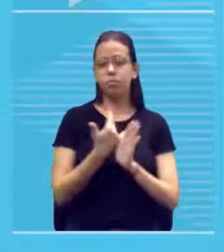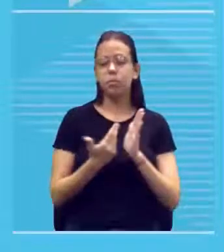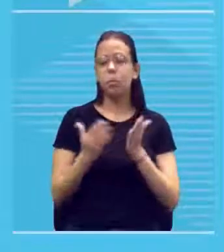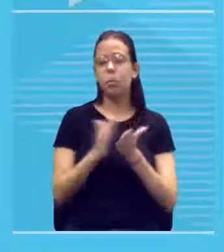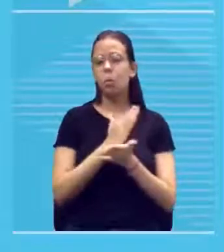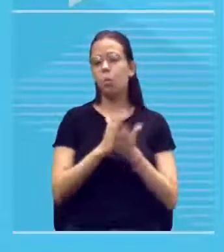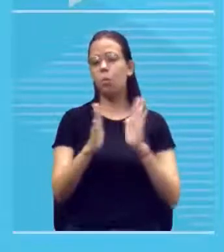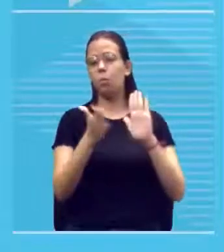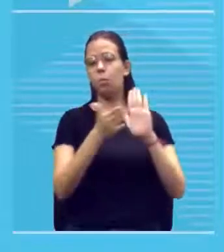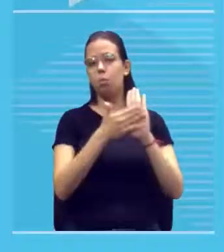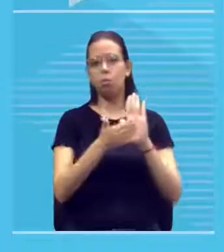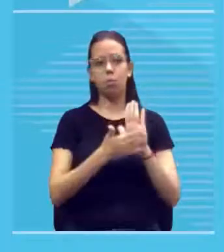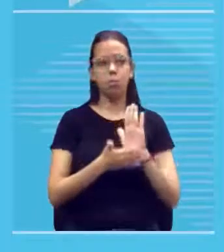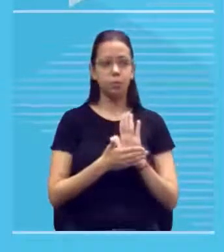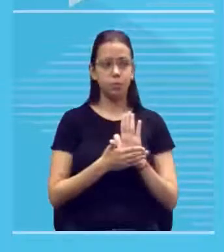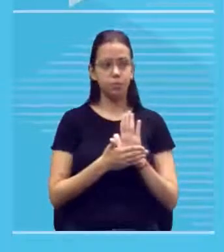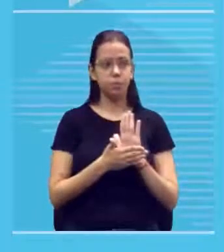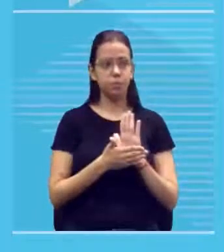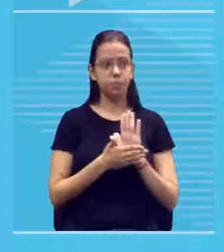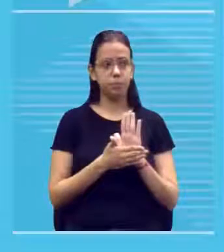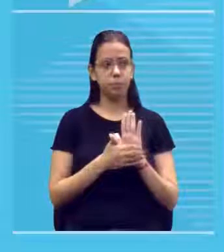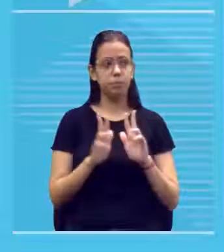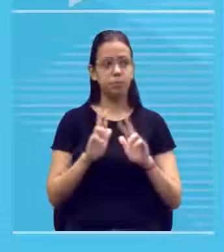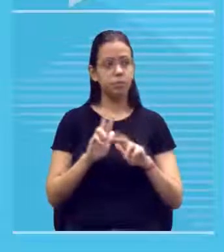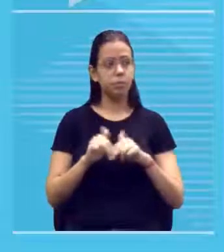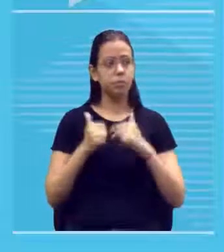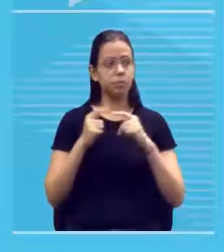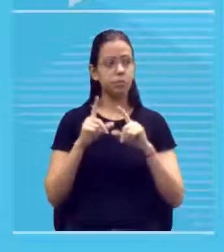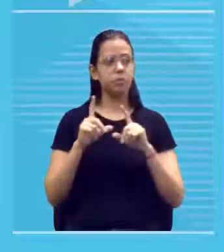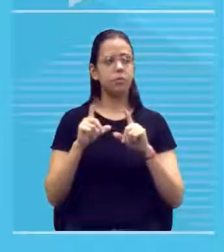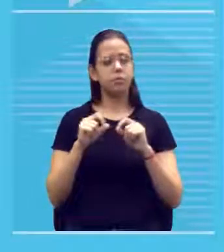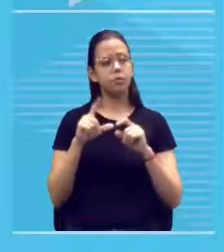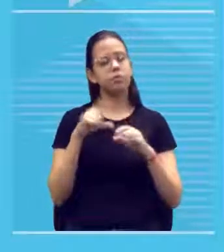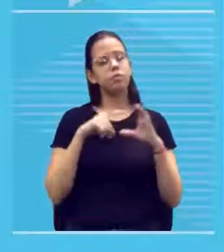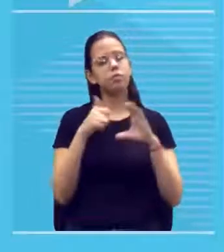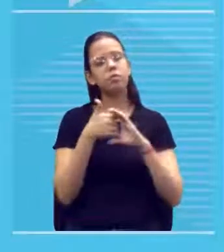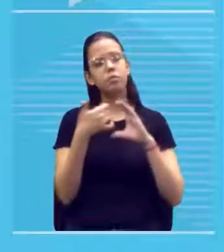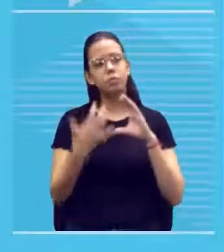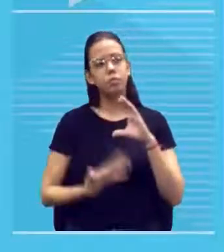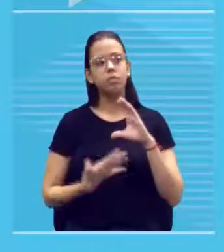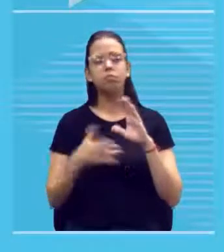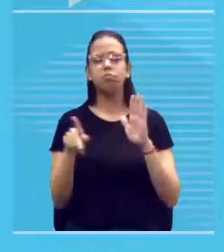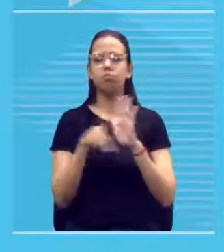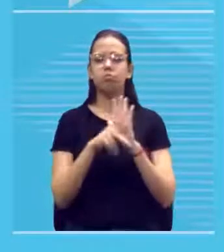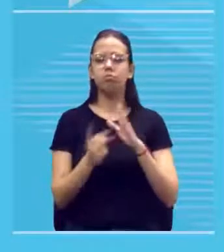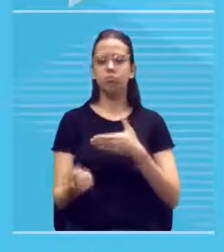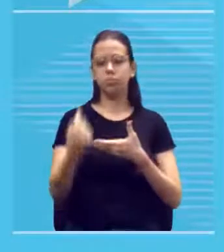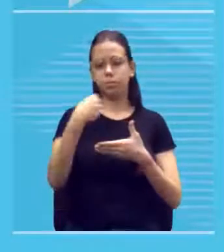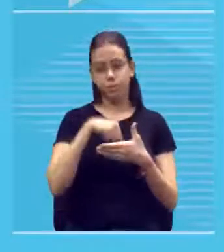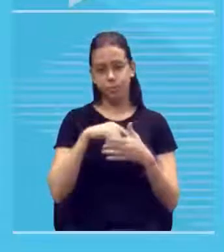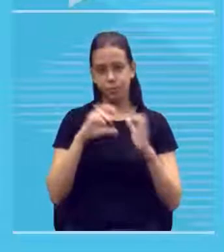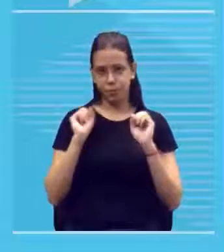exatamente por ter essa característica subjetiva